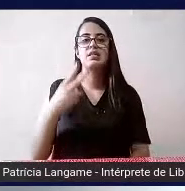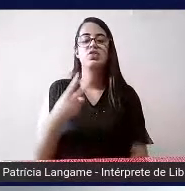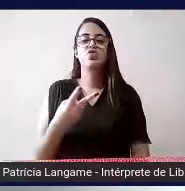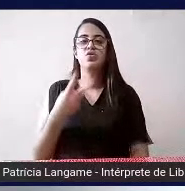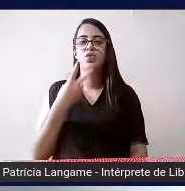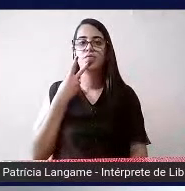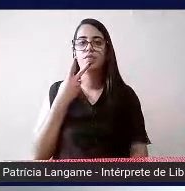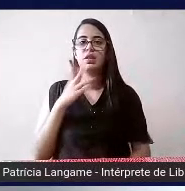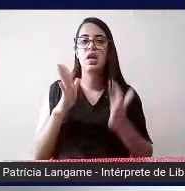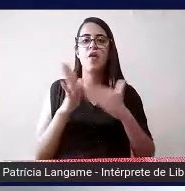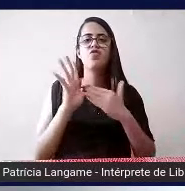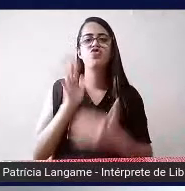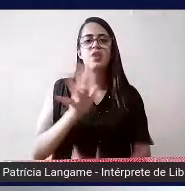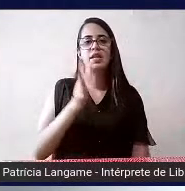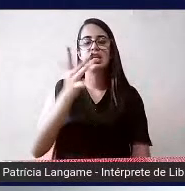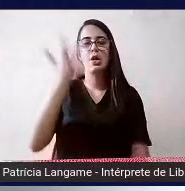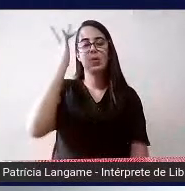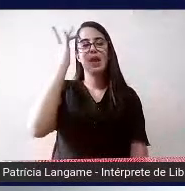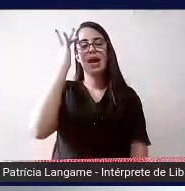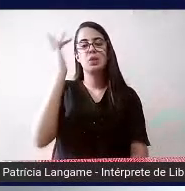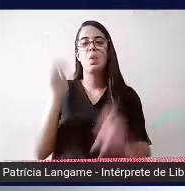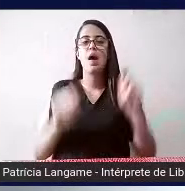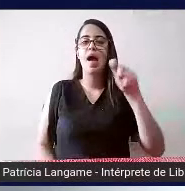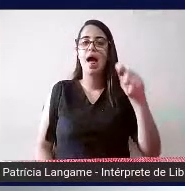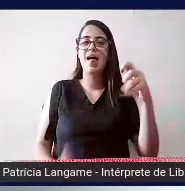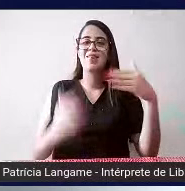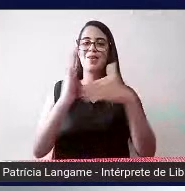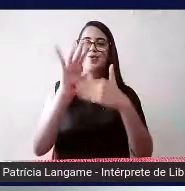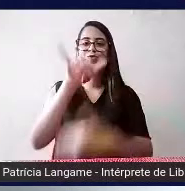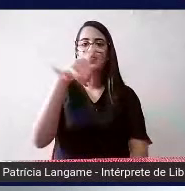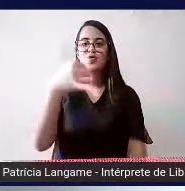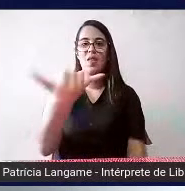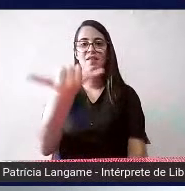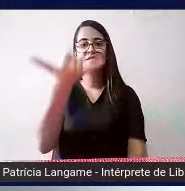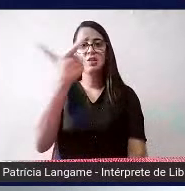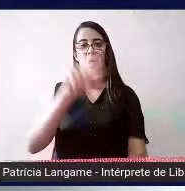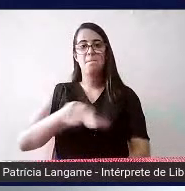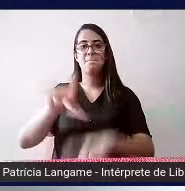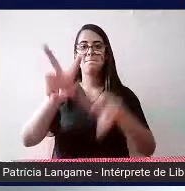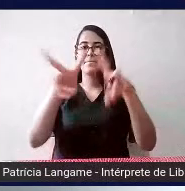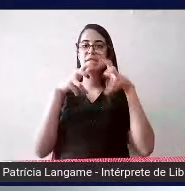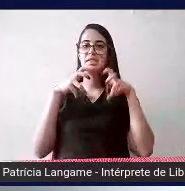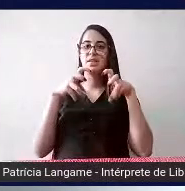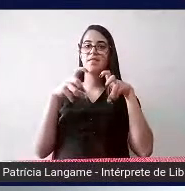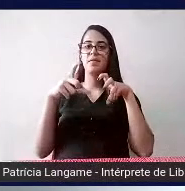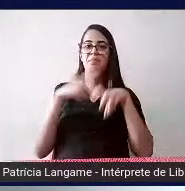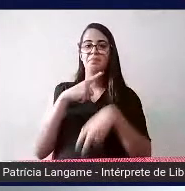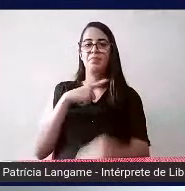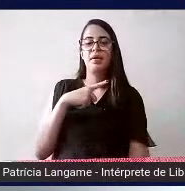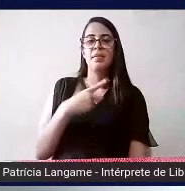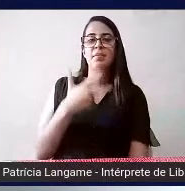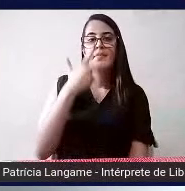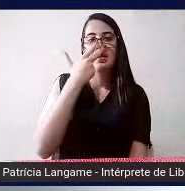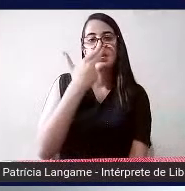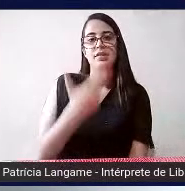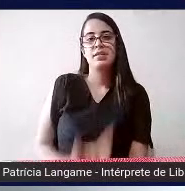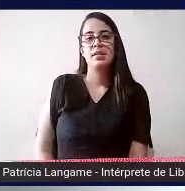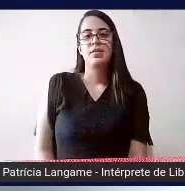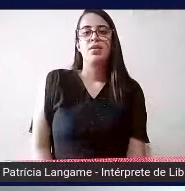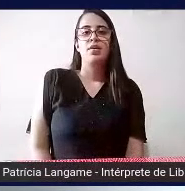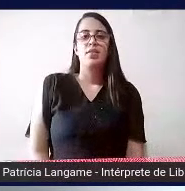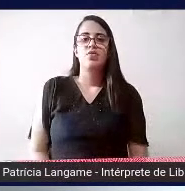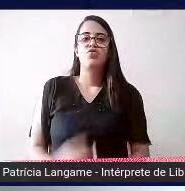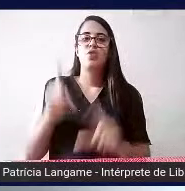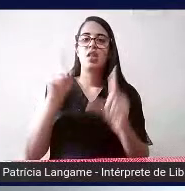quinta vez você vai ter decorado do A até o J né porque se você observar bem tem até uma similaridade com as letras